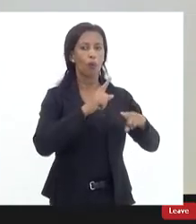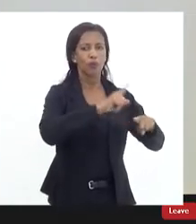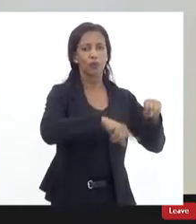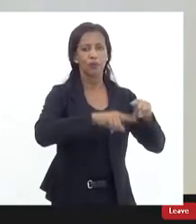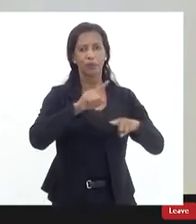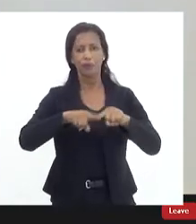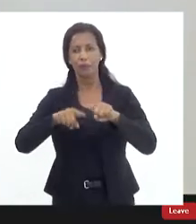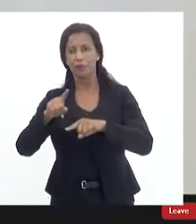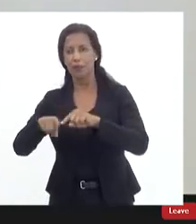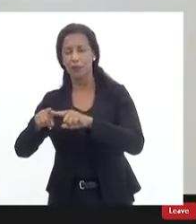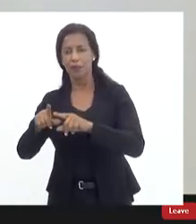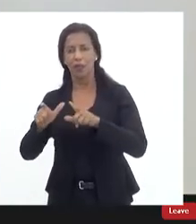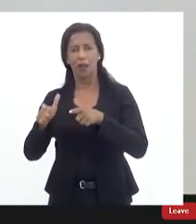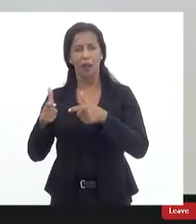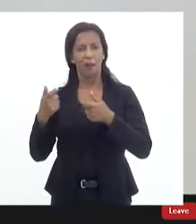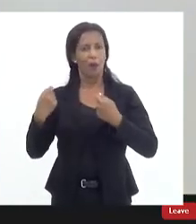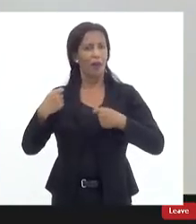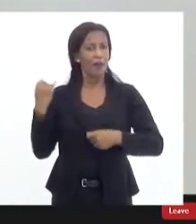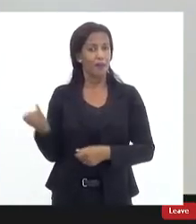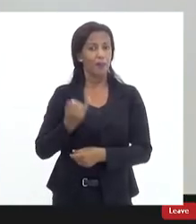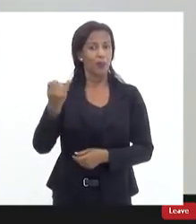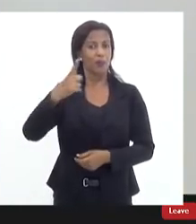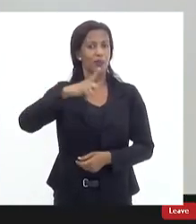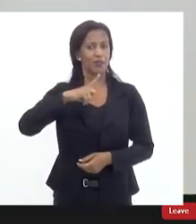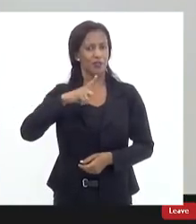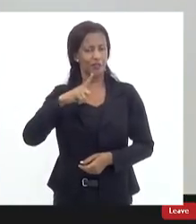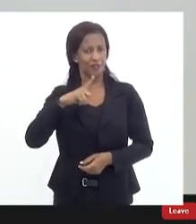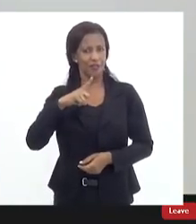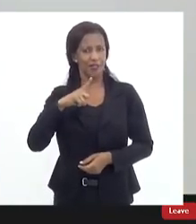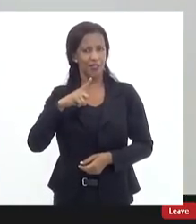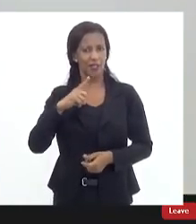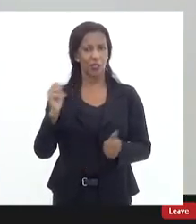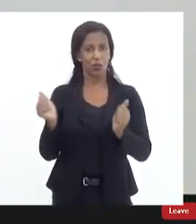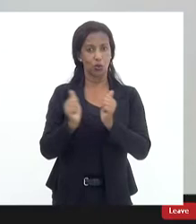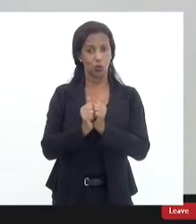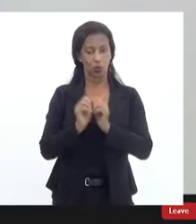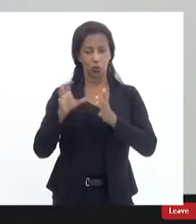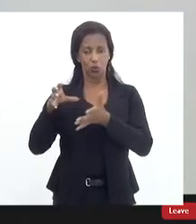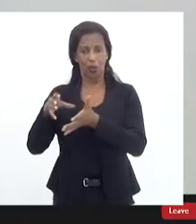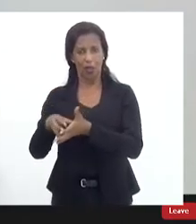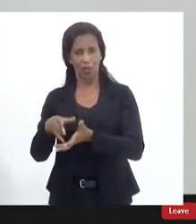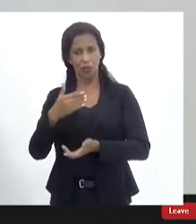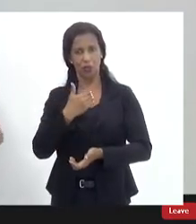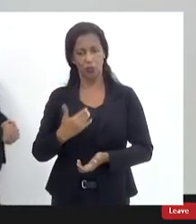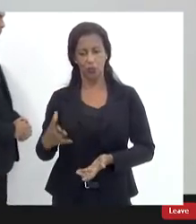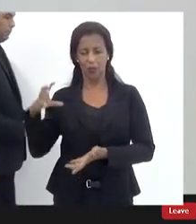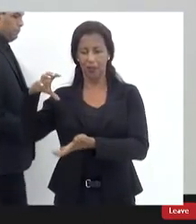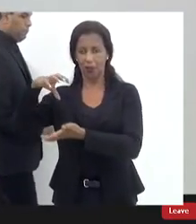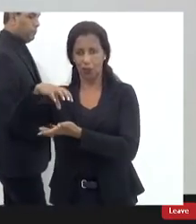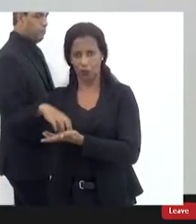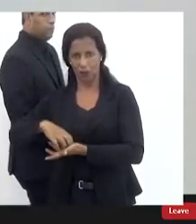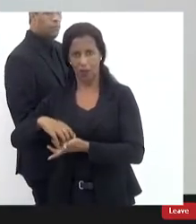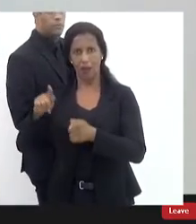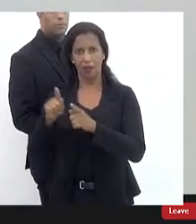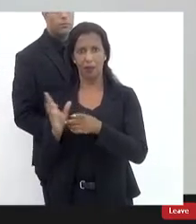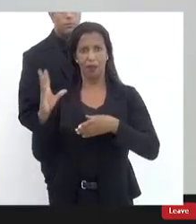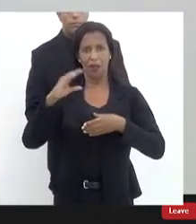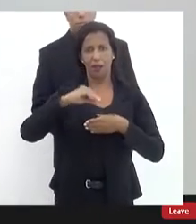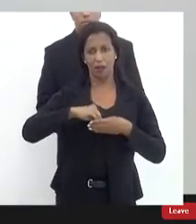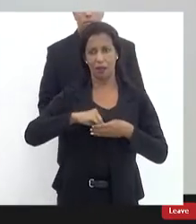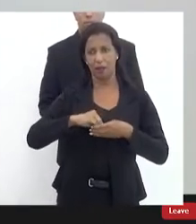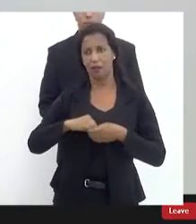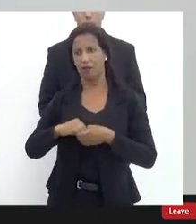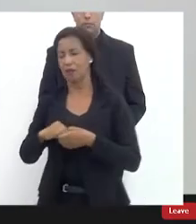da localidade que é indispensável ter essa interlocução com a rede pública que está no território também agregando